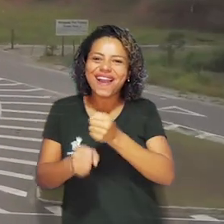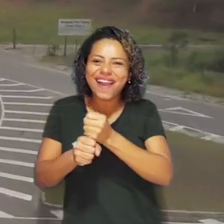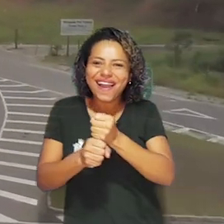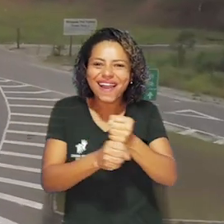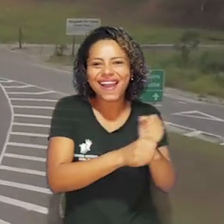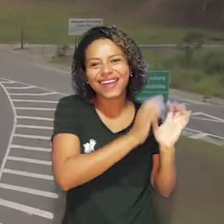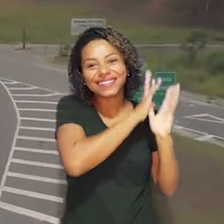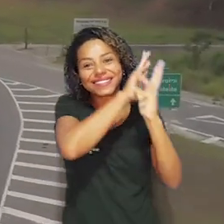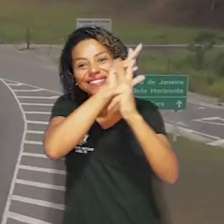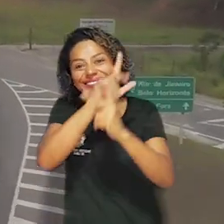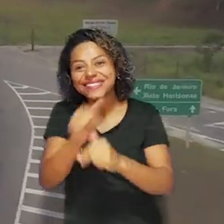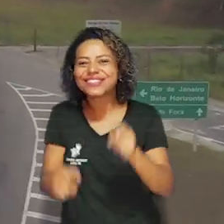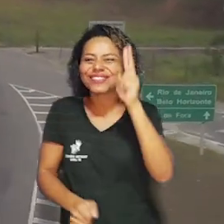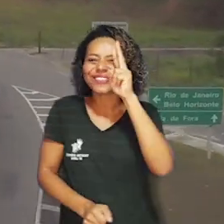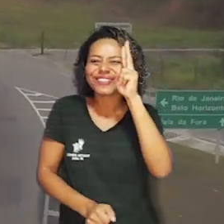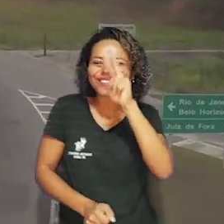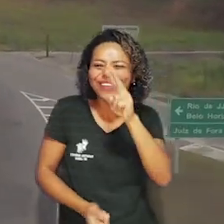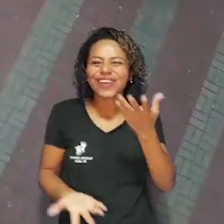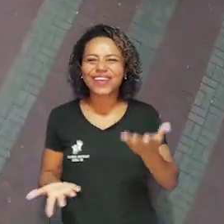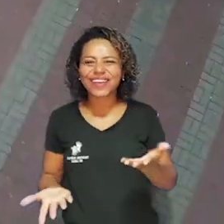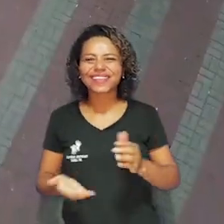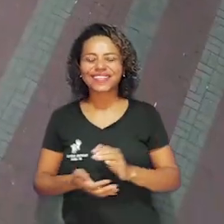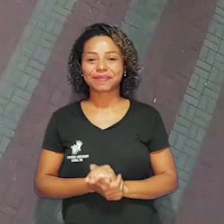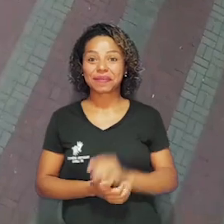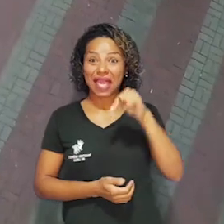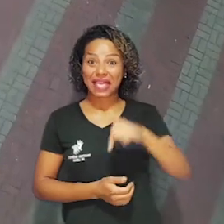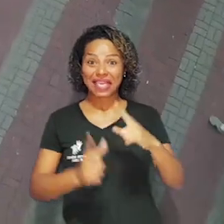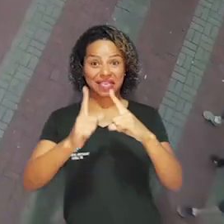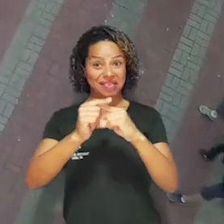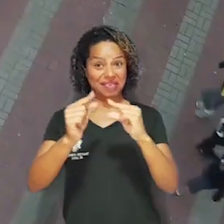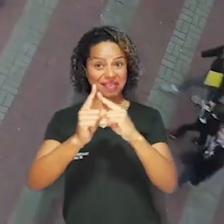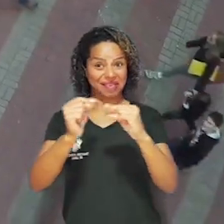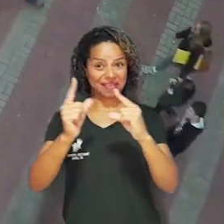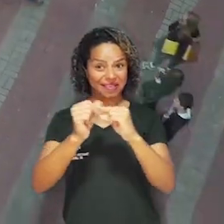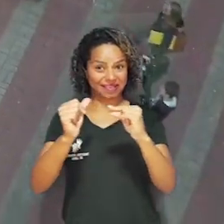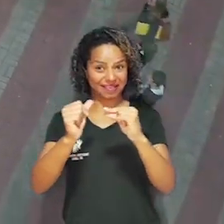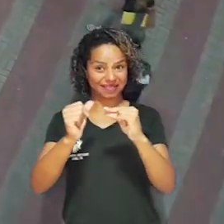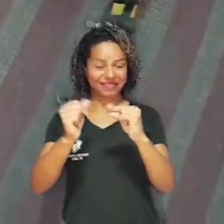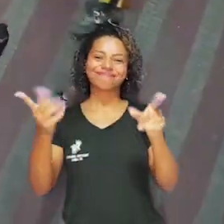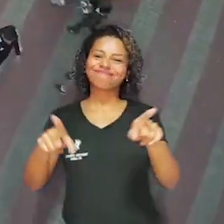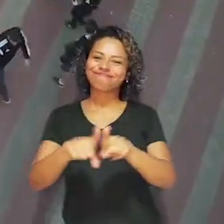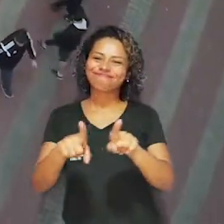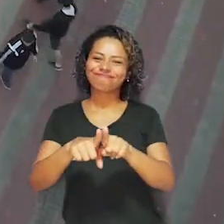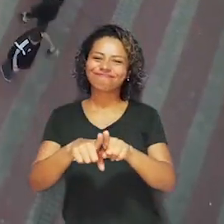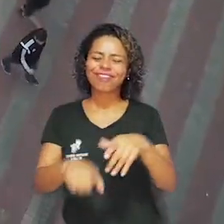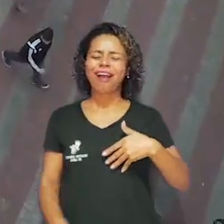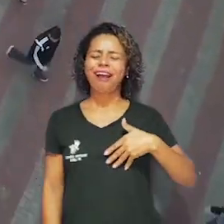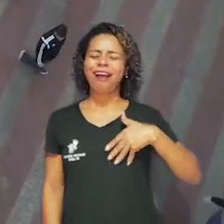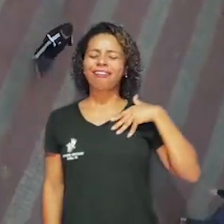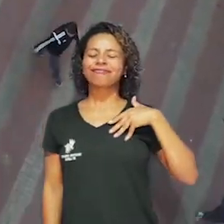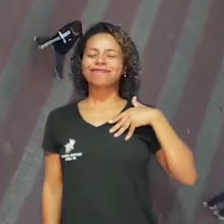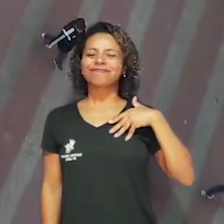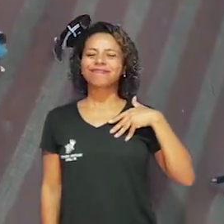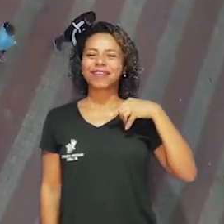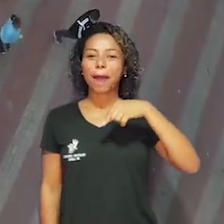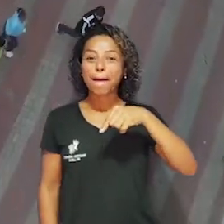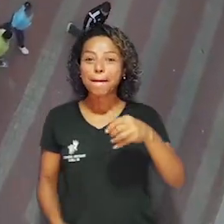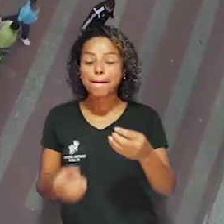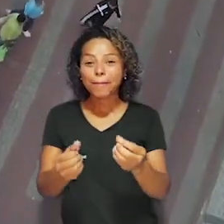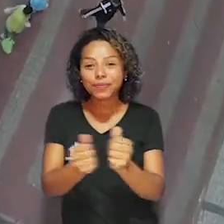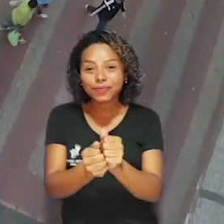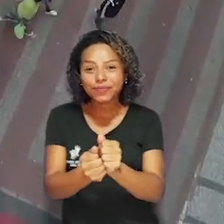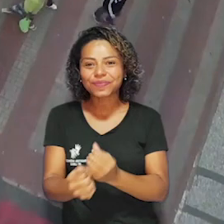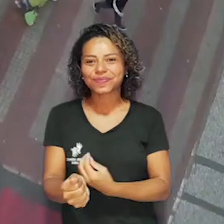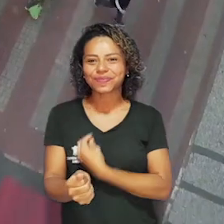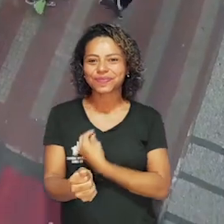171 anos de história e nós, da Universidade Federal de Juiz de Fora, temos orgulho